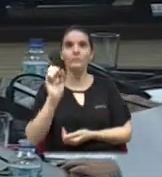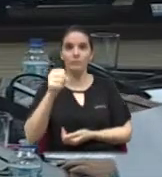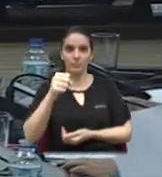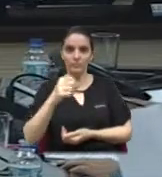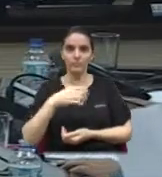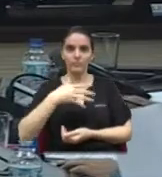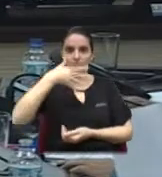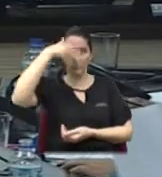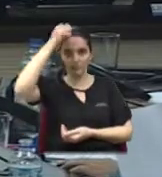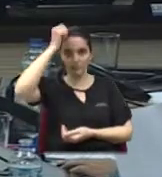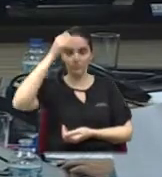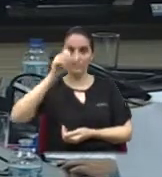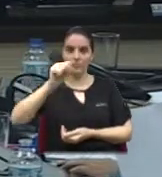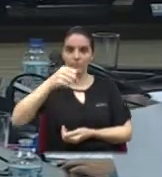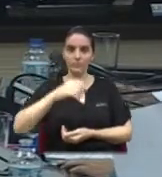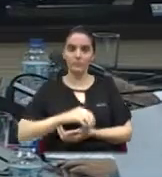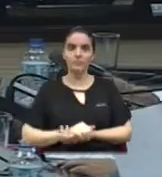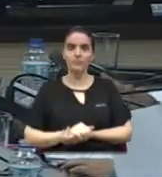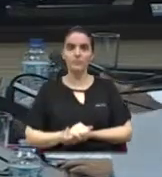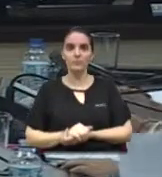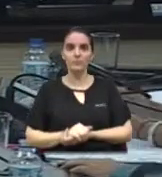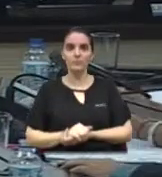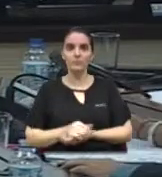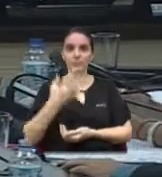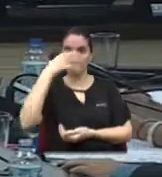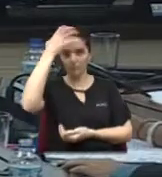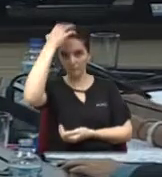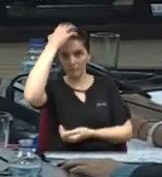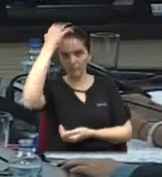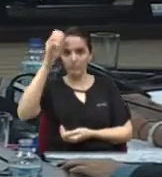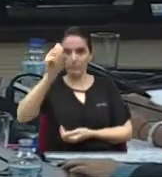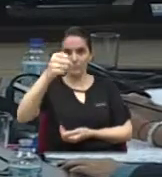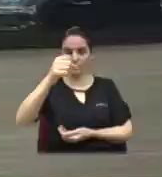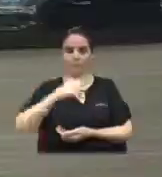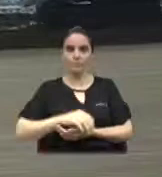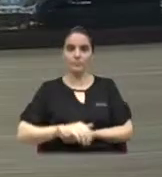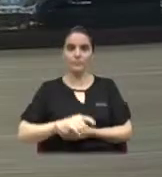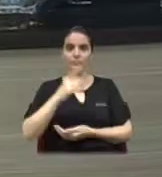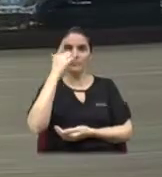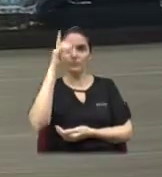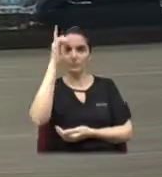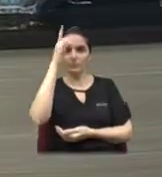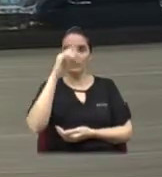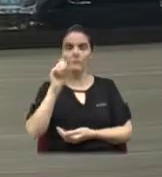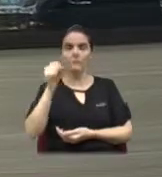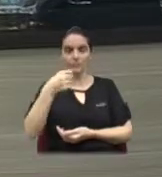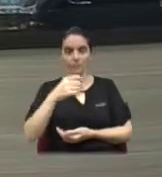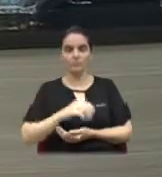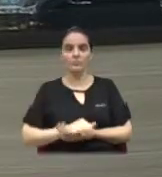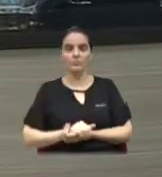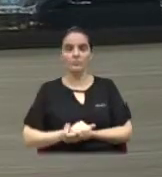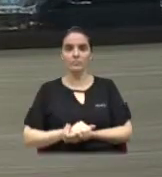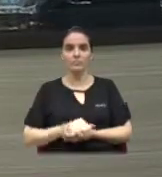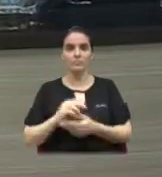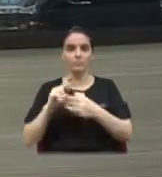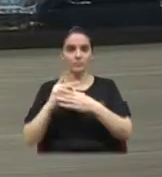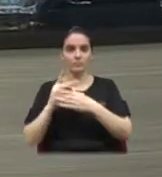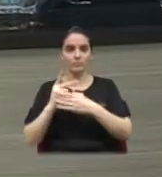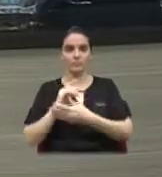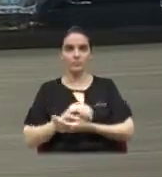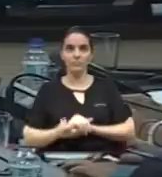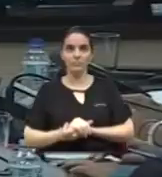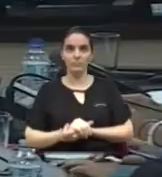Toninho. Sim, presidente. Darcy Reis. Sim, presidente. Lemão. Sim, senhor presidente. Hélder. Sim,